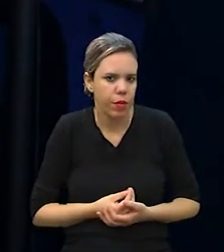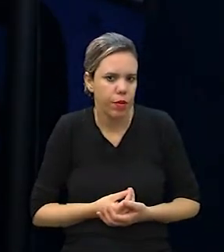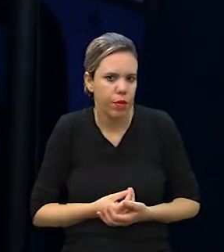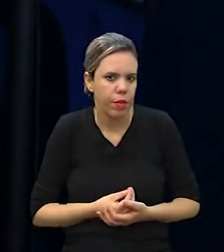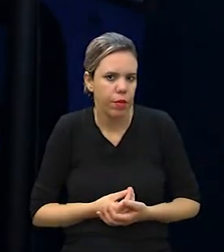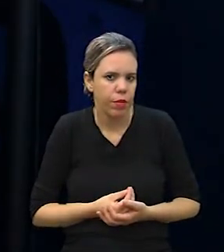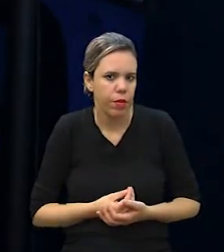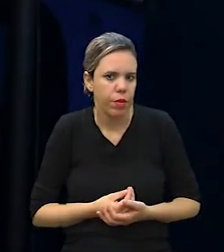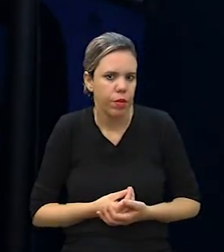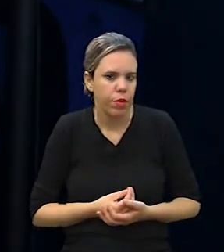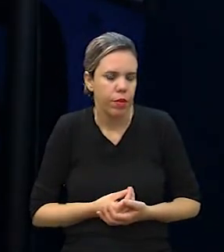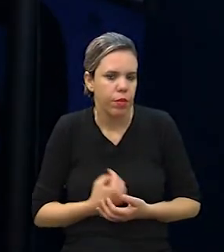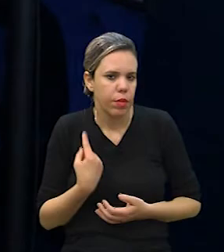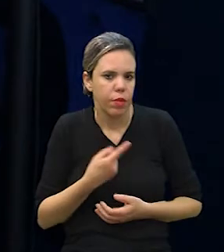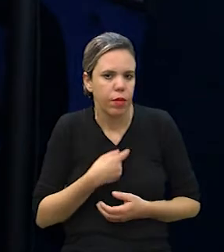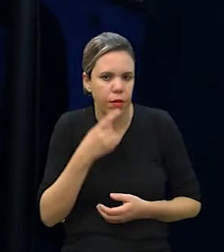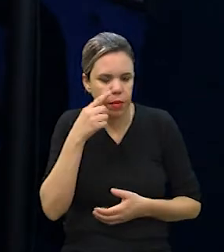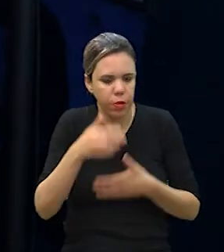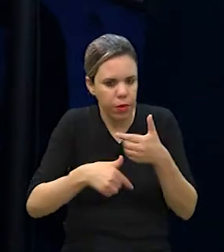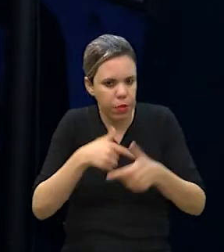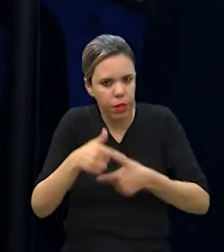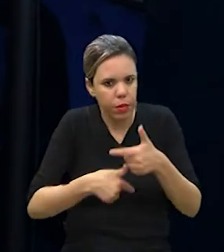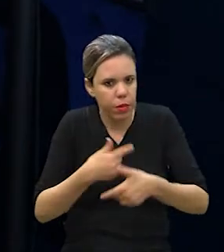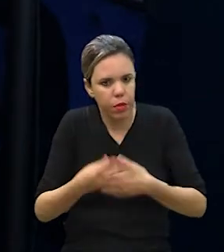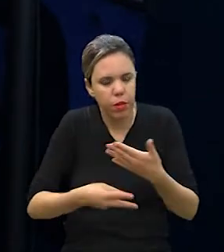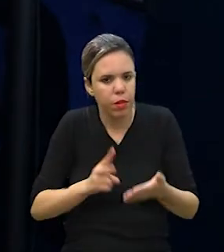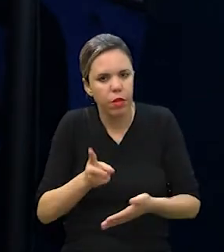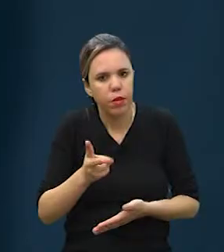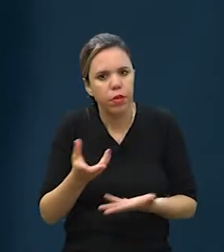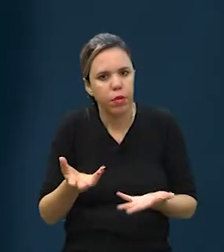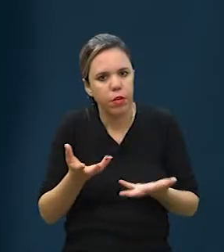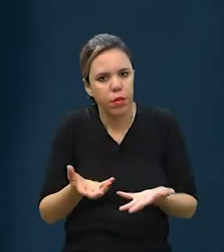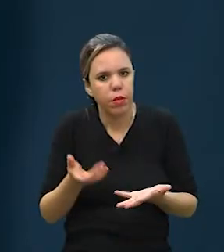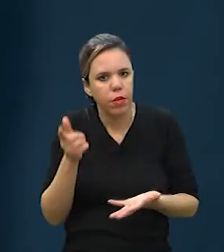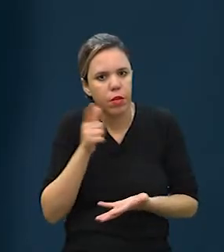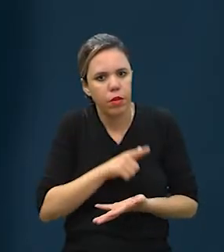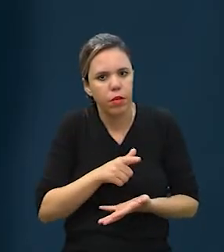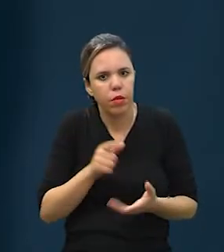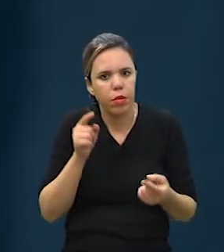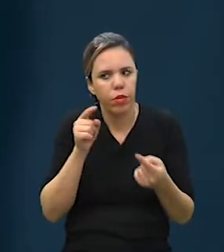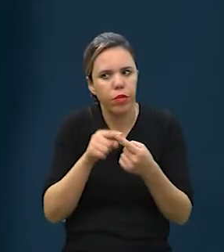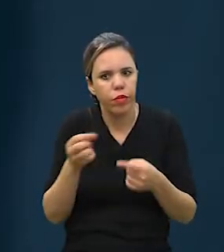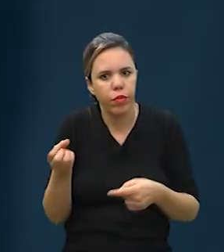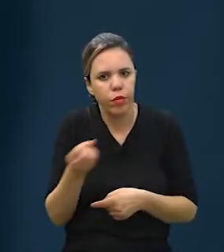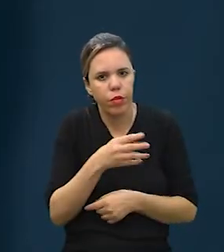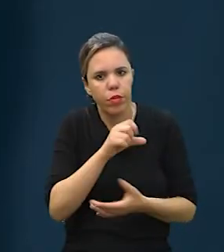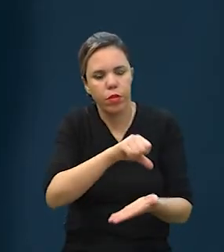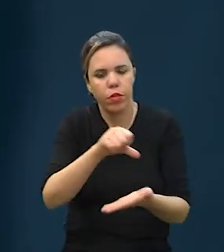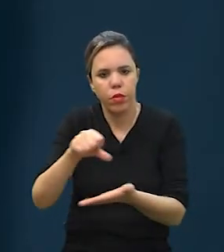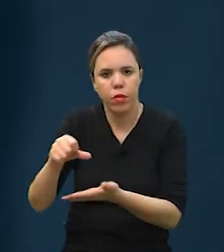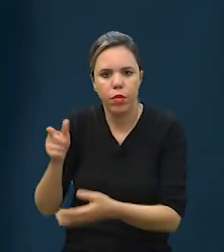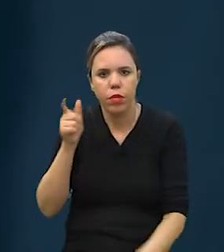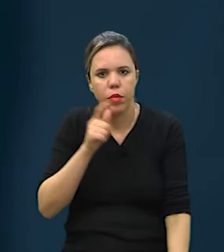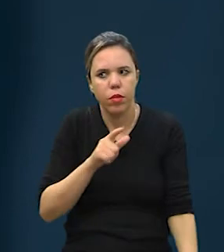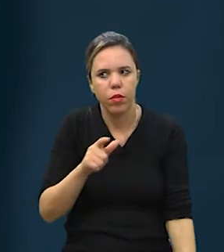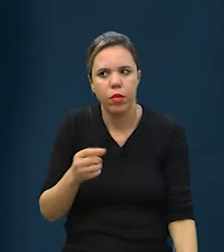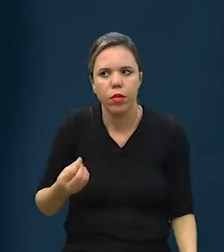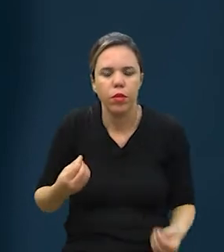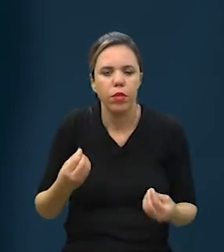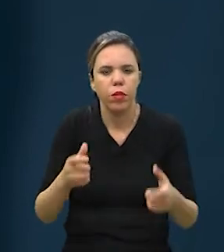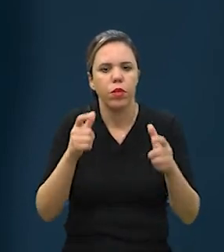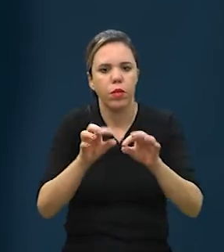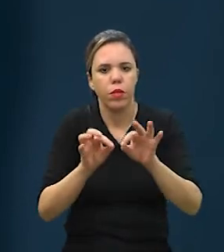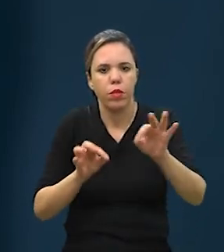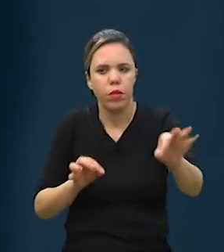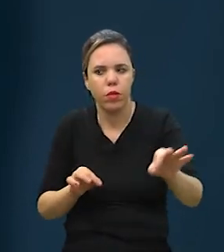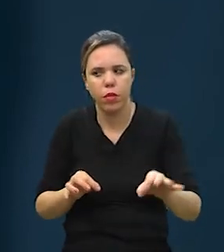O futuro da empresa, a gente vem trabalhando a cada dia, nós queremos conseguir atingir novas regiões, conseguir entregar